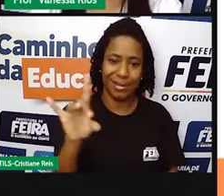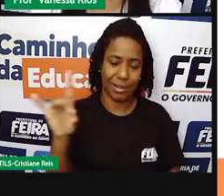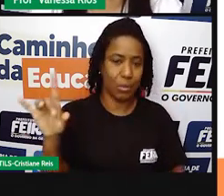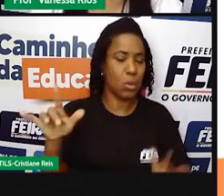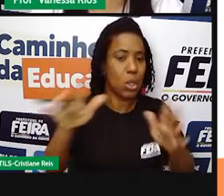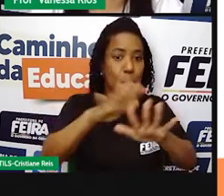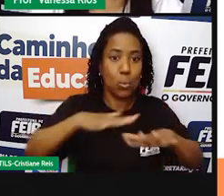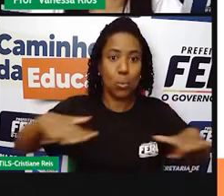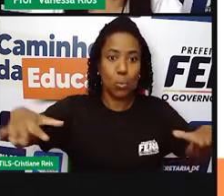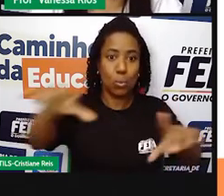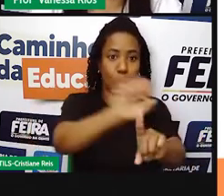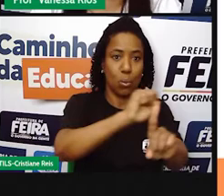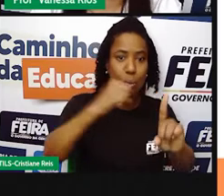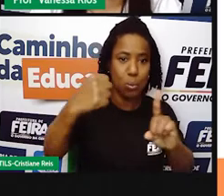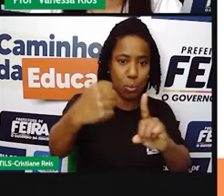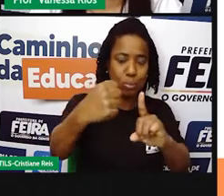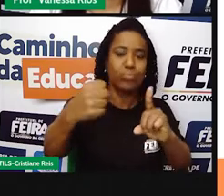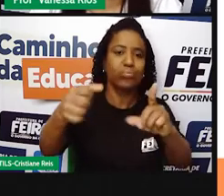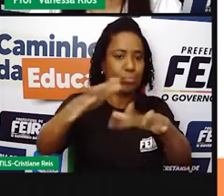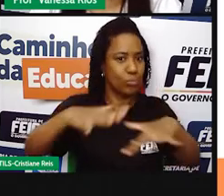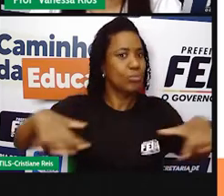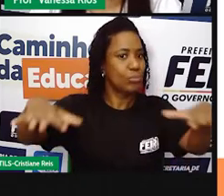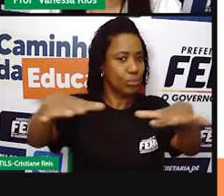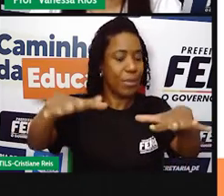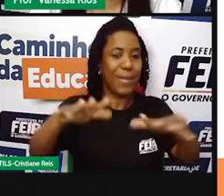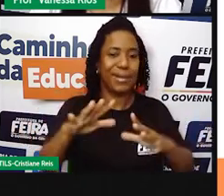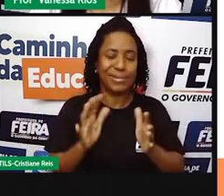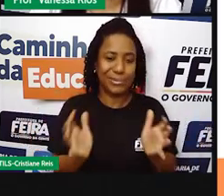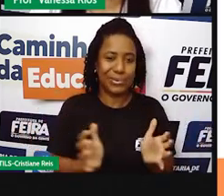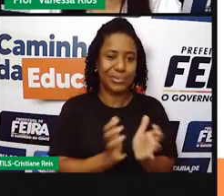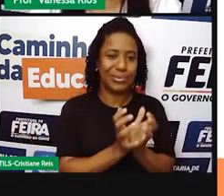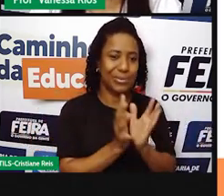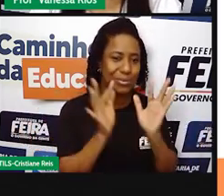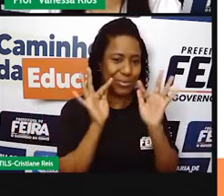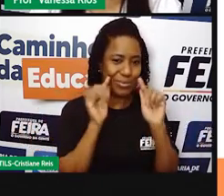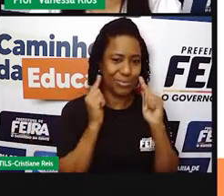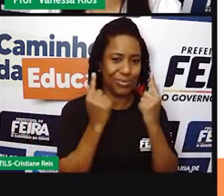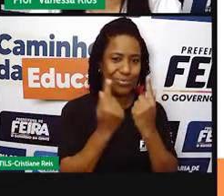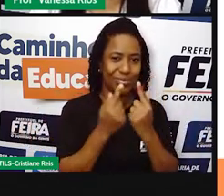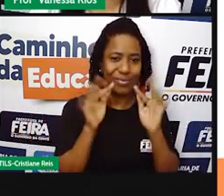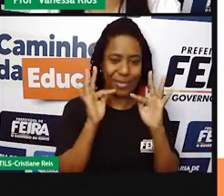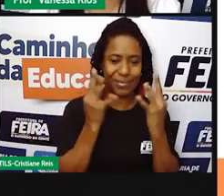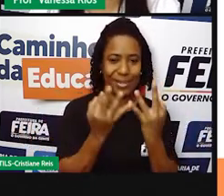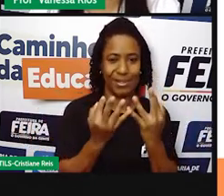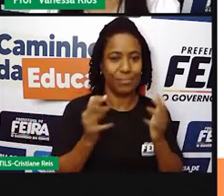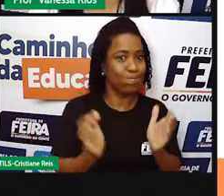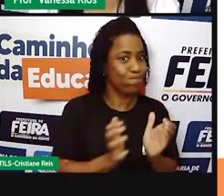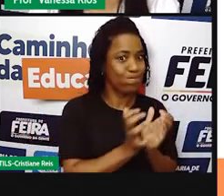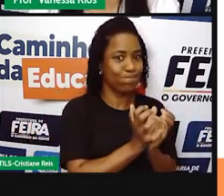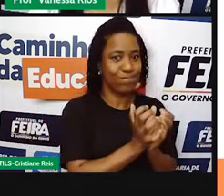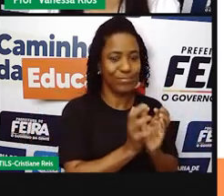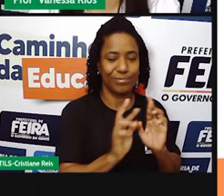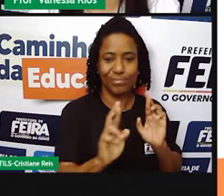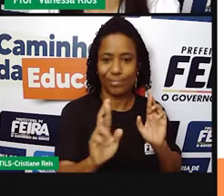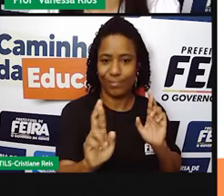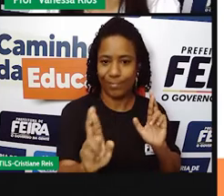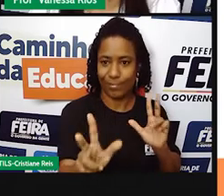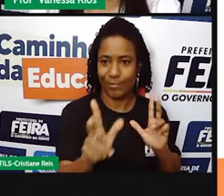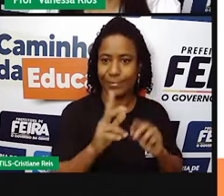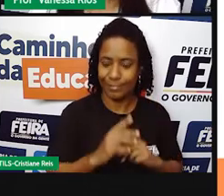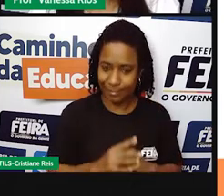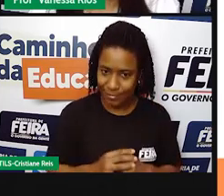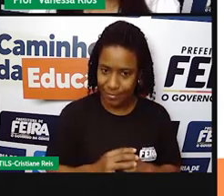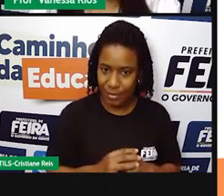ou em organização social. Então, a organização familiar é algo que surgiu aí há muitos